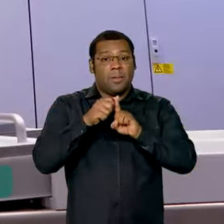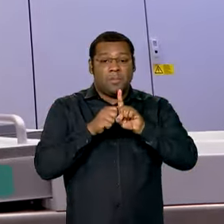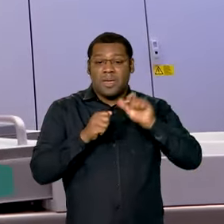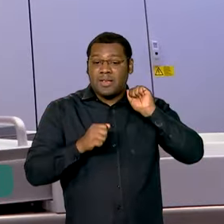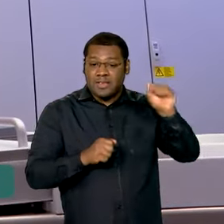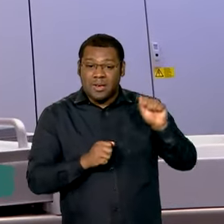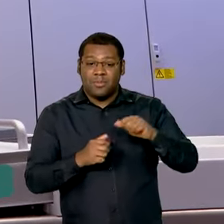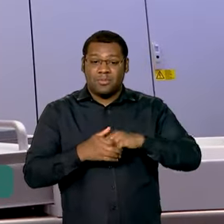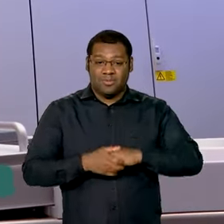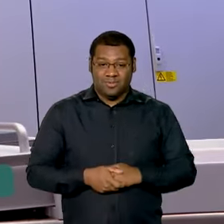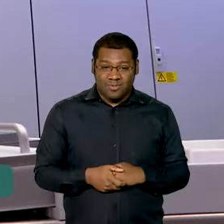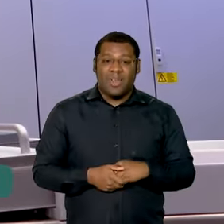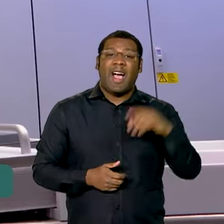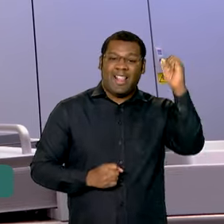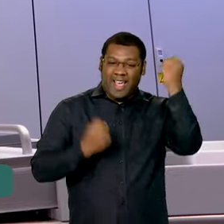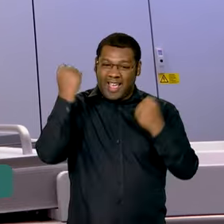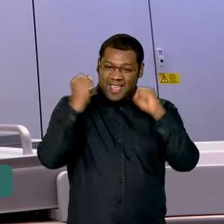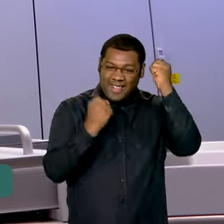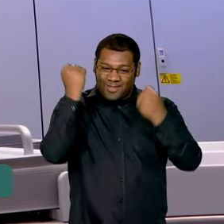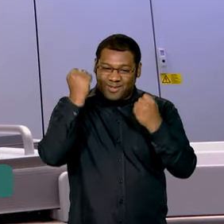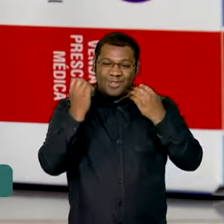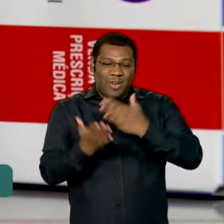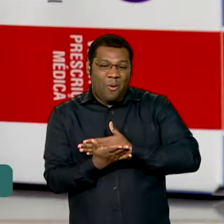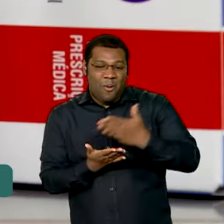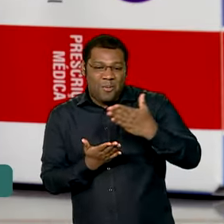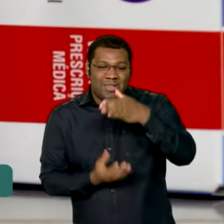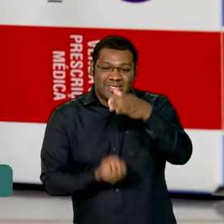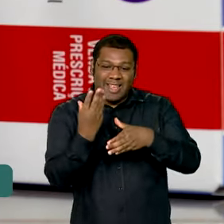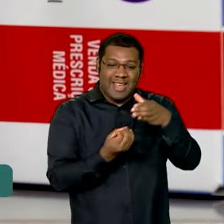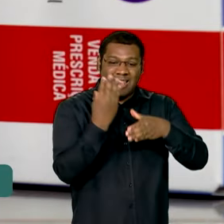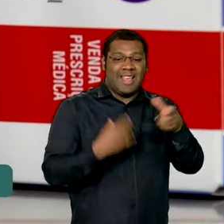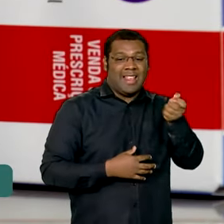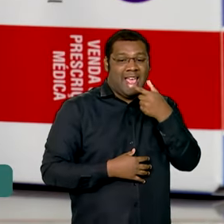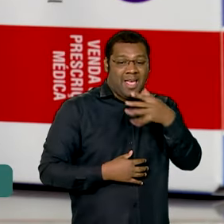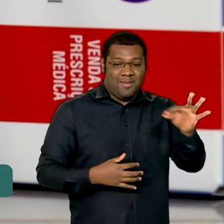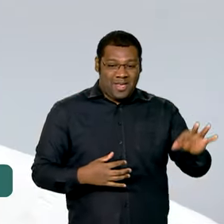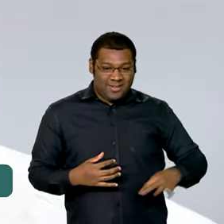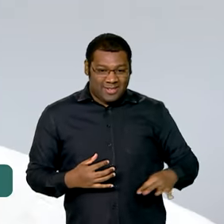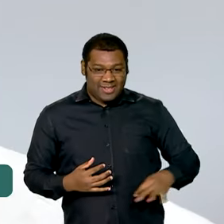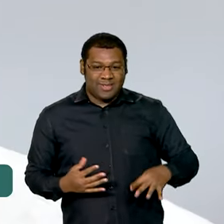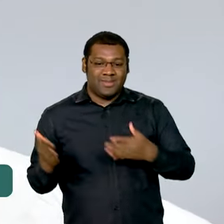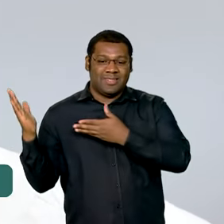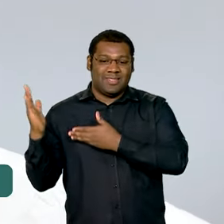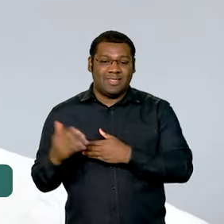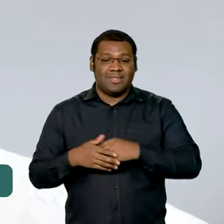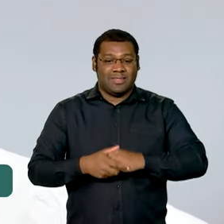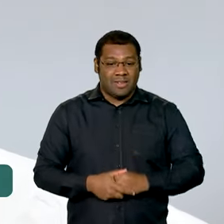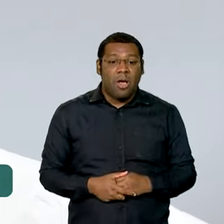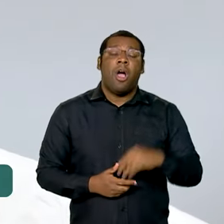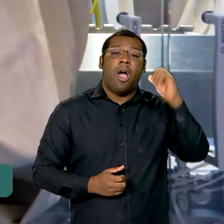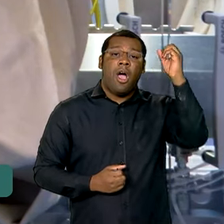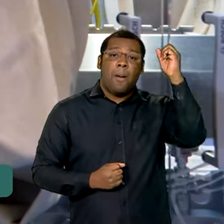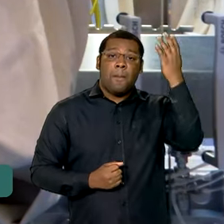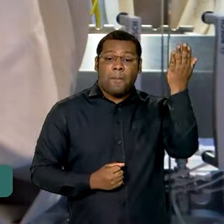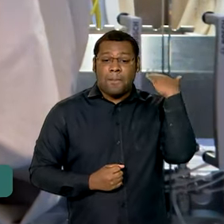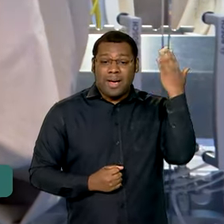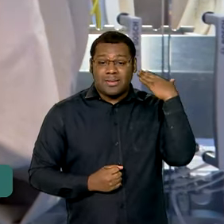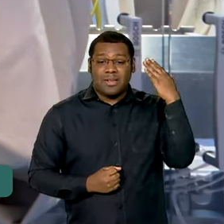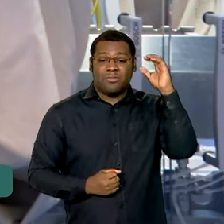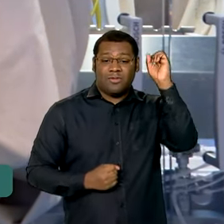e a indústria está pronta para começar a produzir a insulina glargina. Até então, a fabricação era